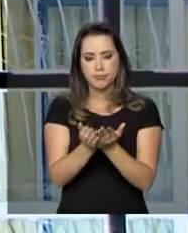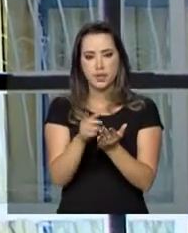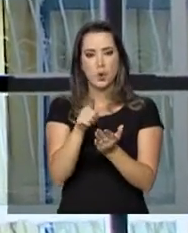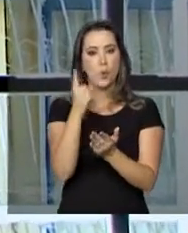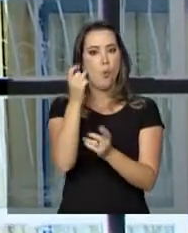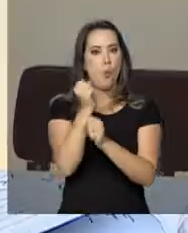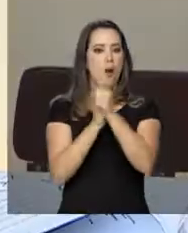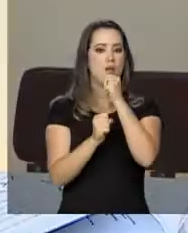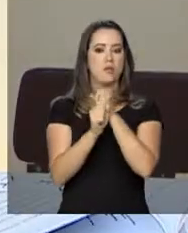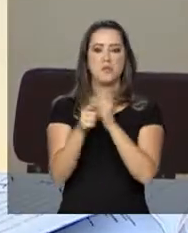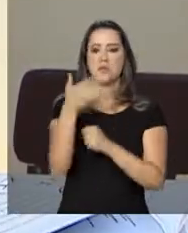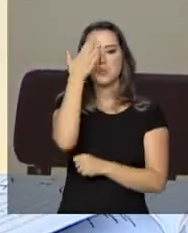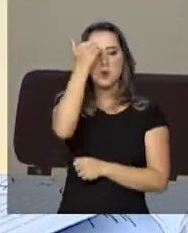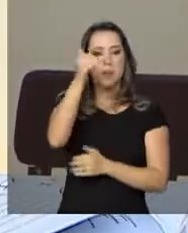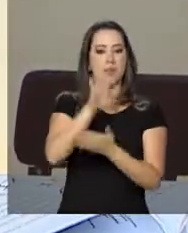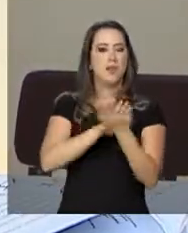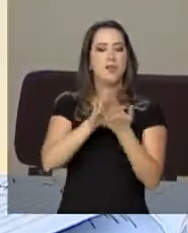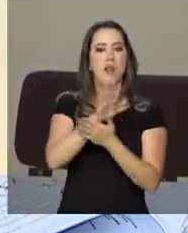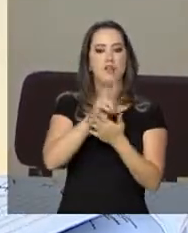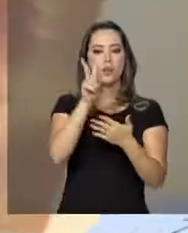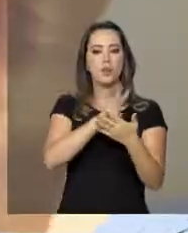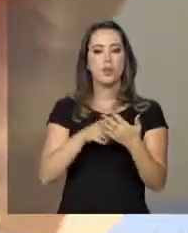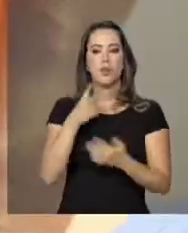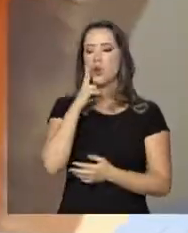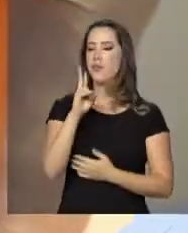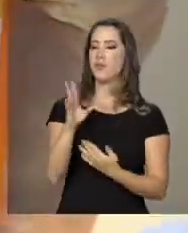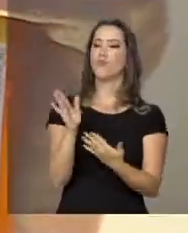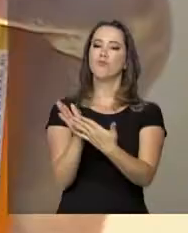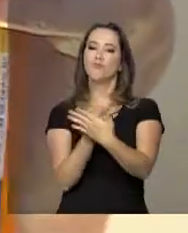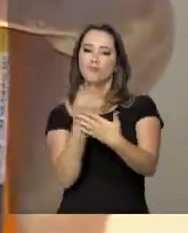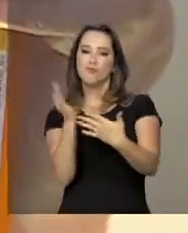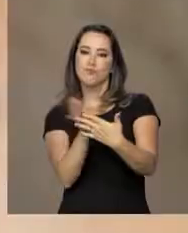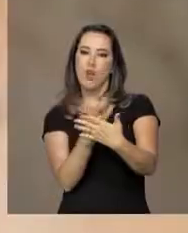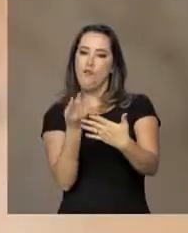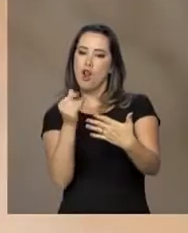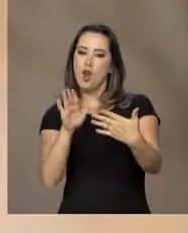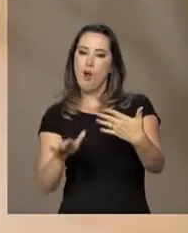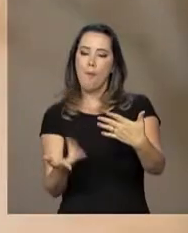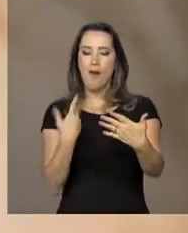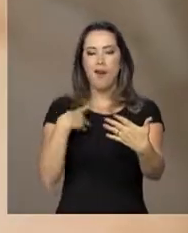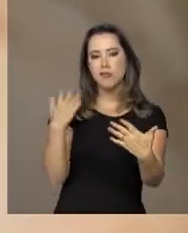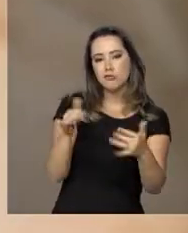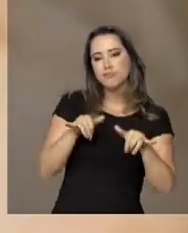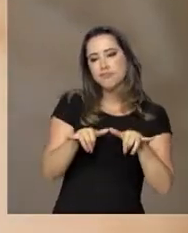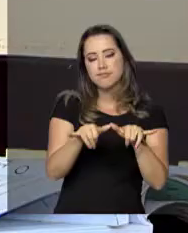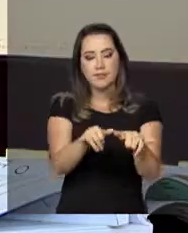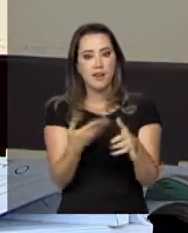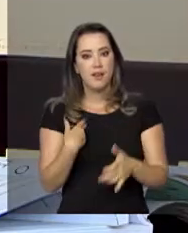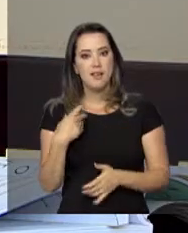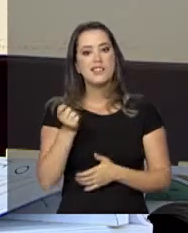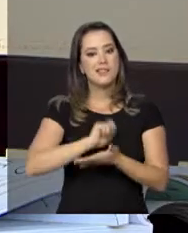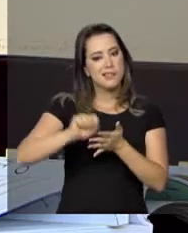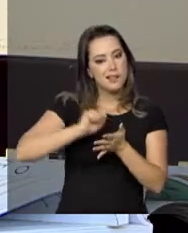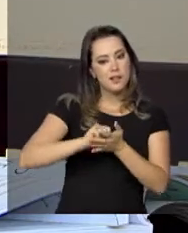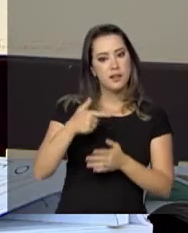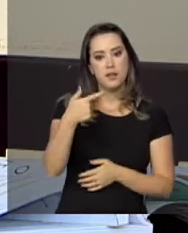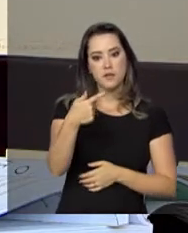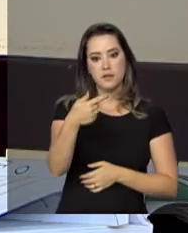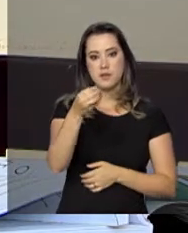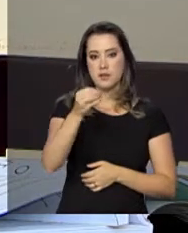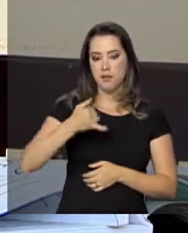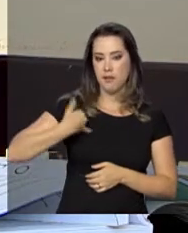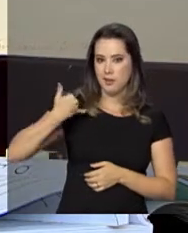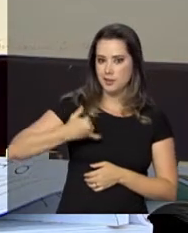mal sabia ler. Agora, ela confere as promoções no folheto do supermercado e se aventura no mundo da escrita. Com 70 anos,